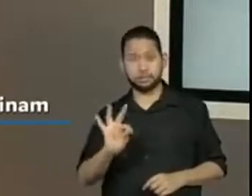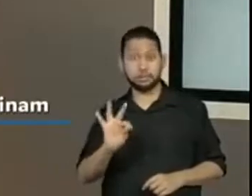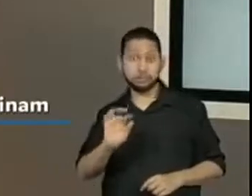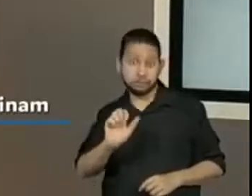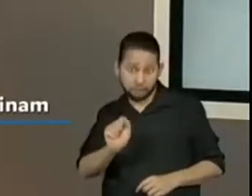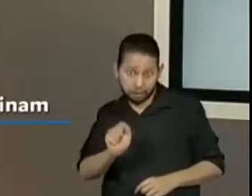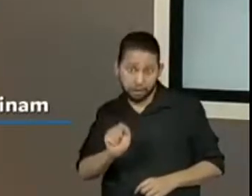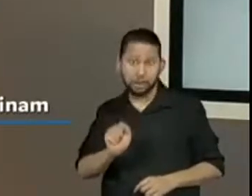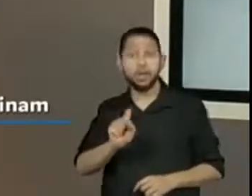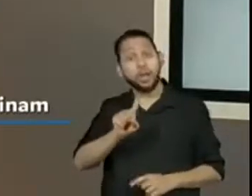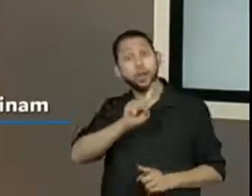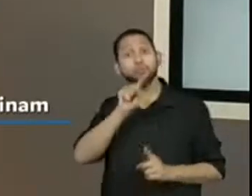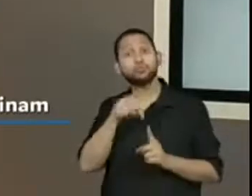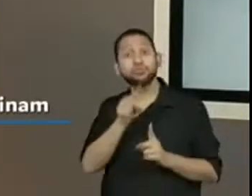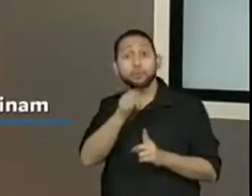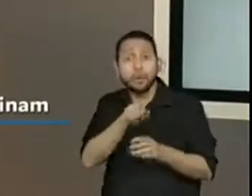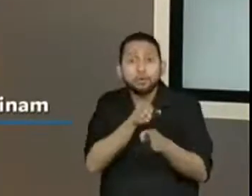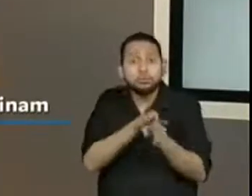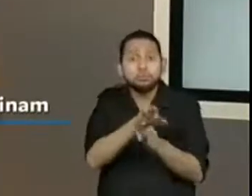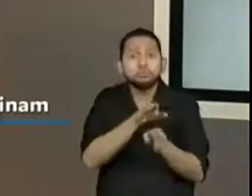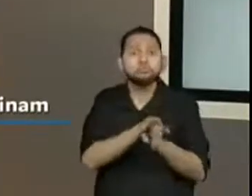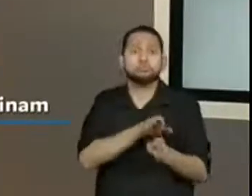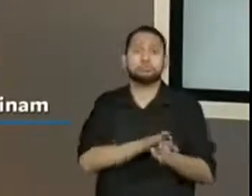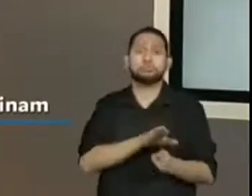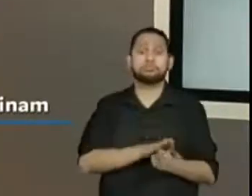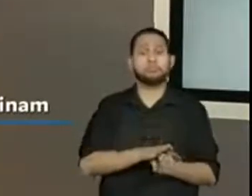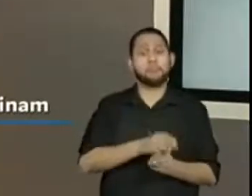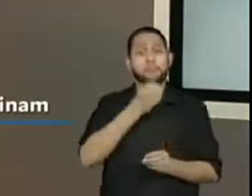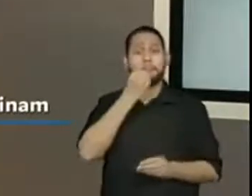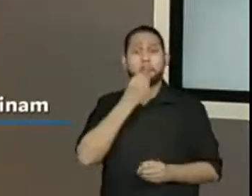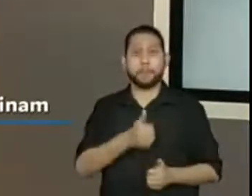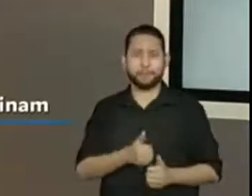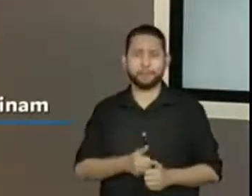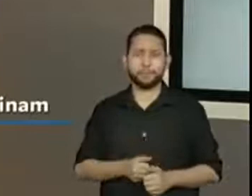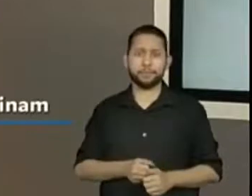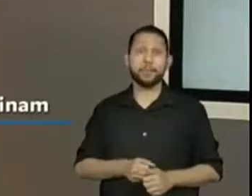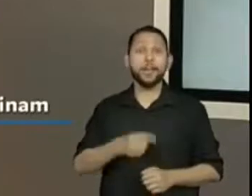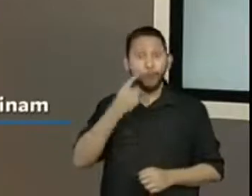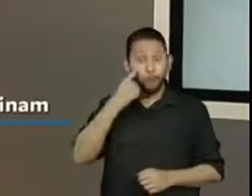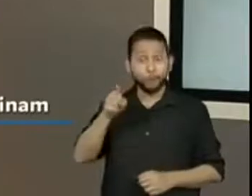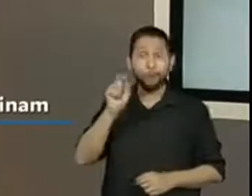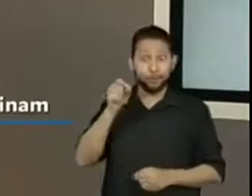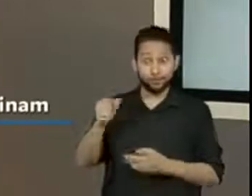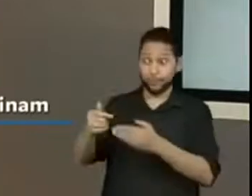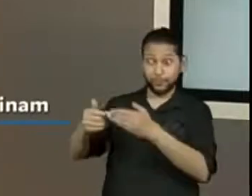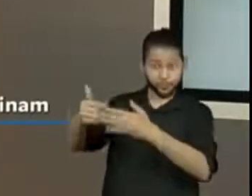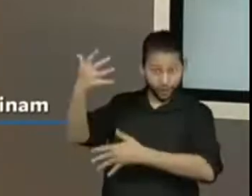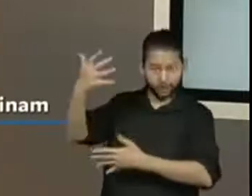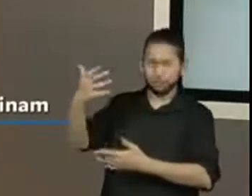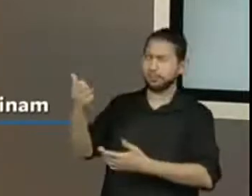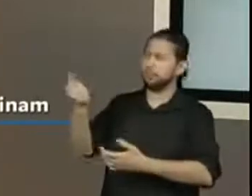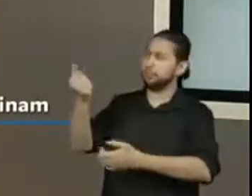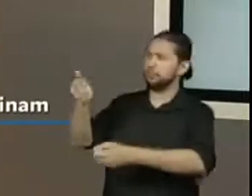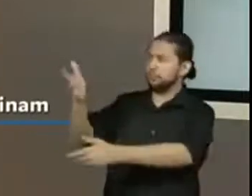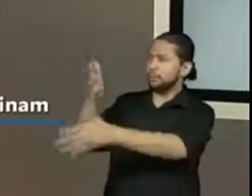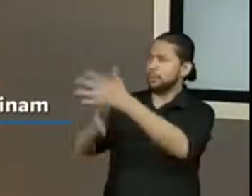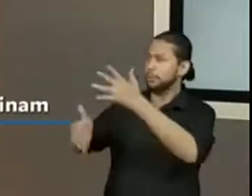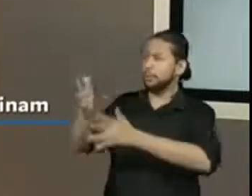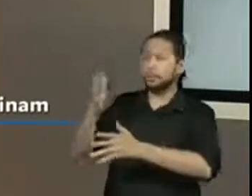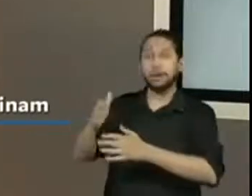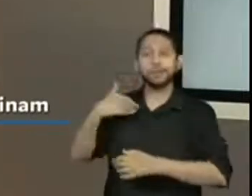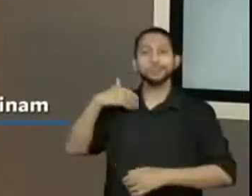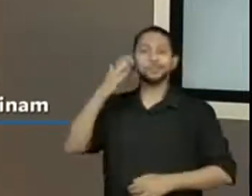Por mais que a gente ache que o outro, assim, não foi companheiro, ele pegou e bajulou e por